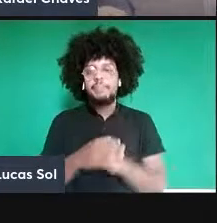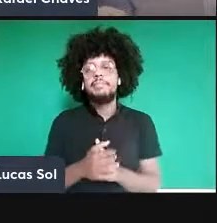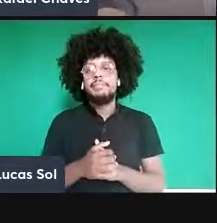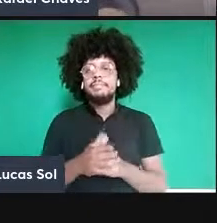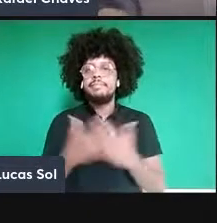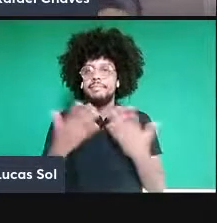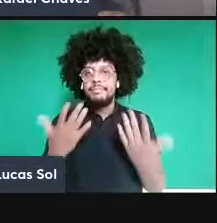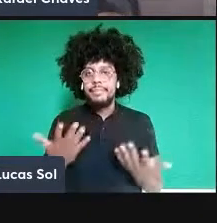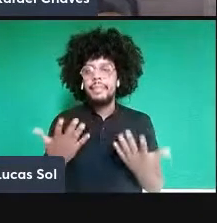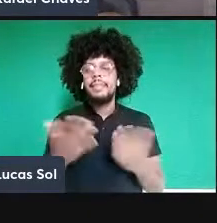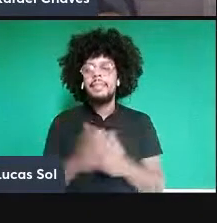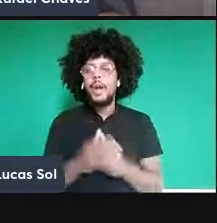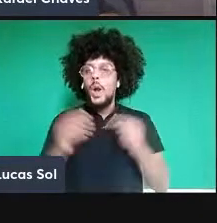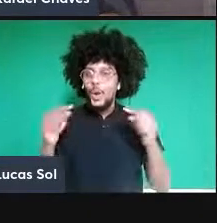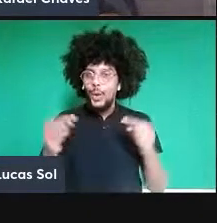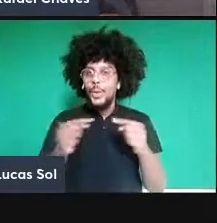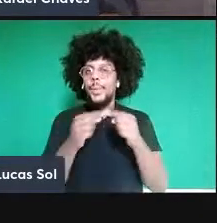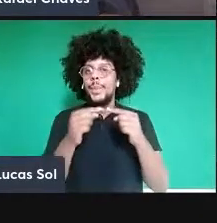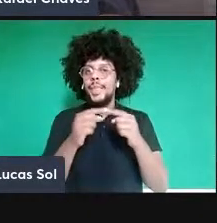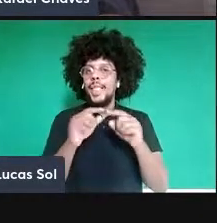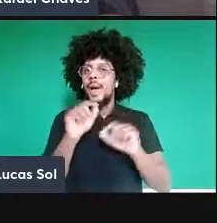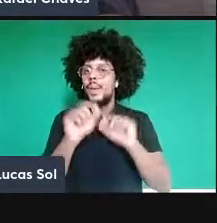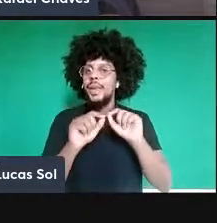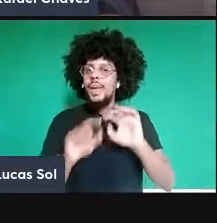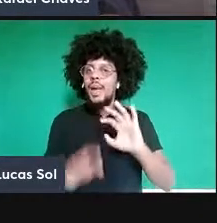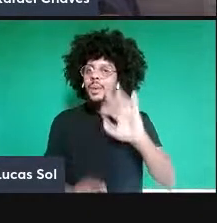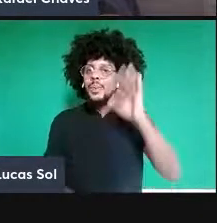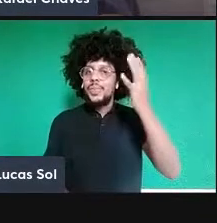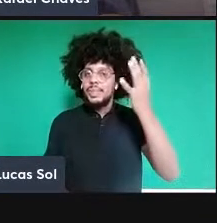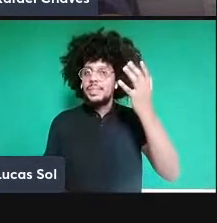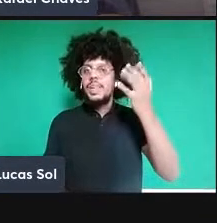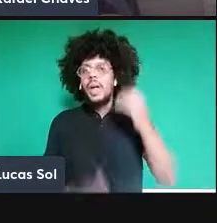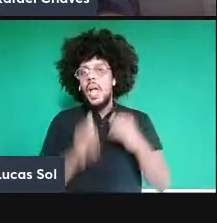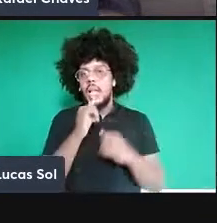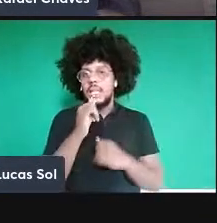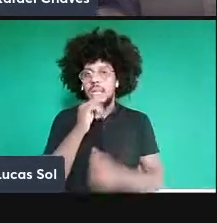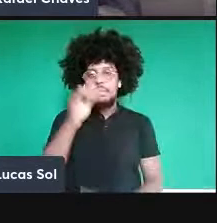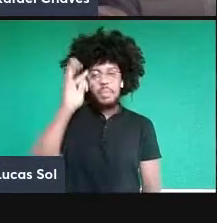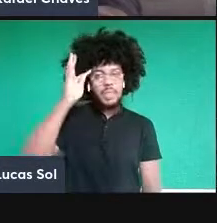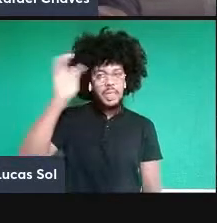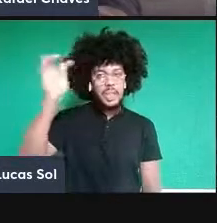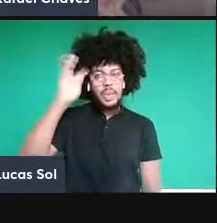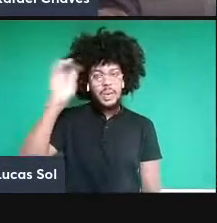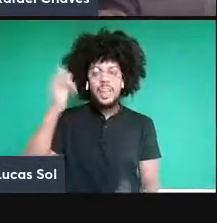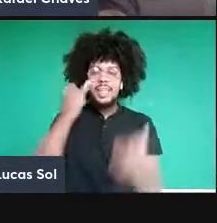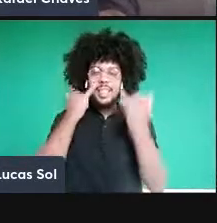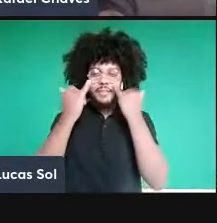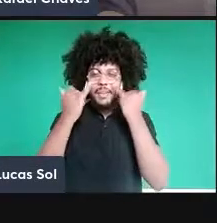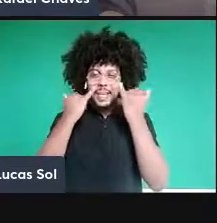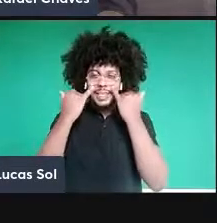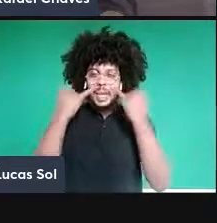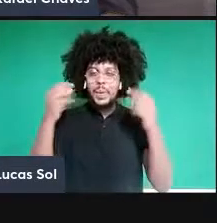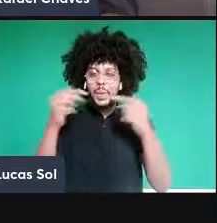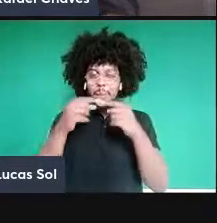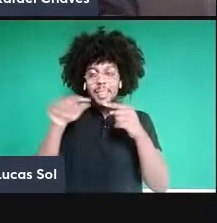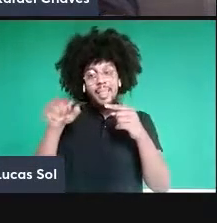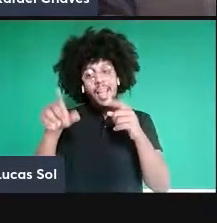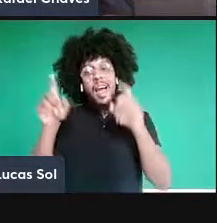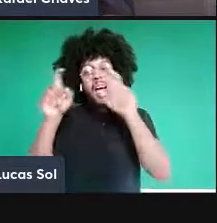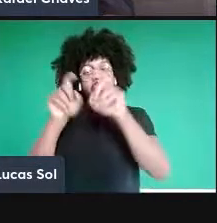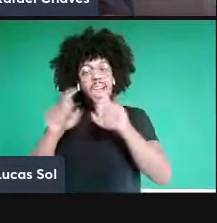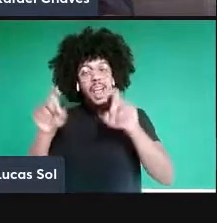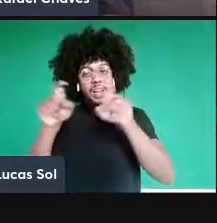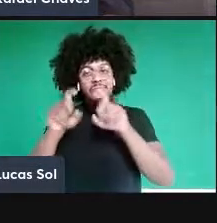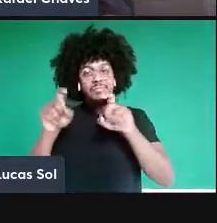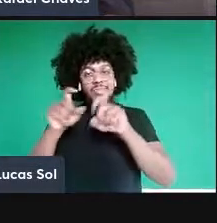aconteceu com a teoria da informação, a computação moderna é